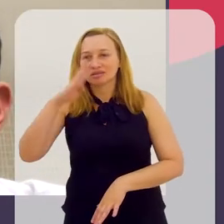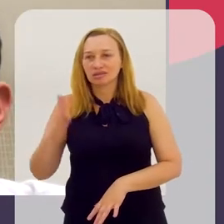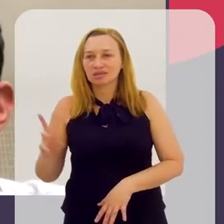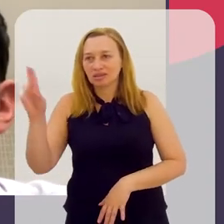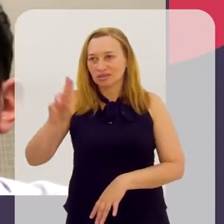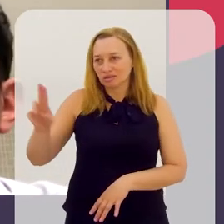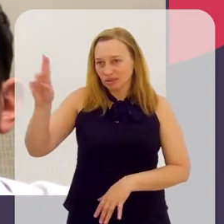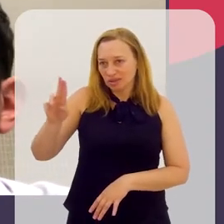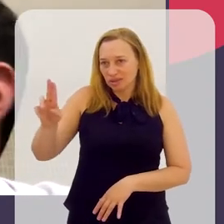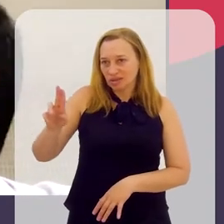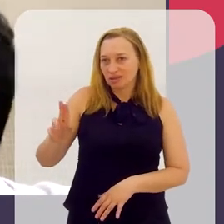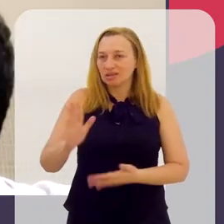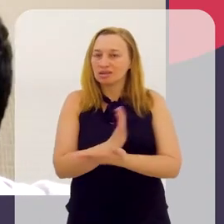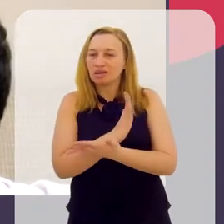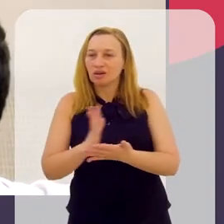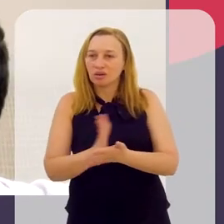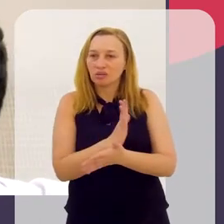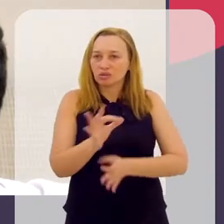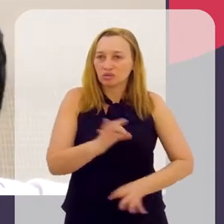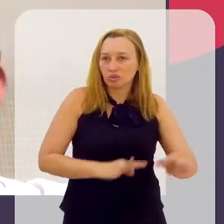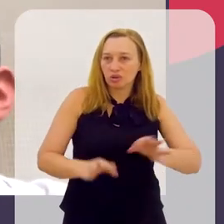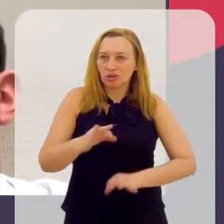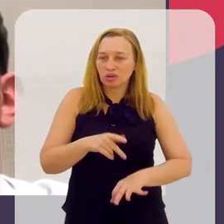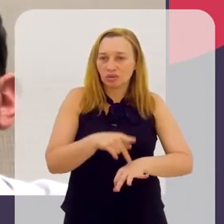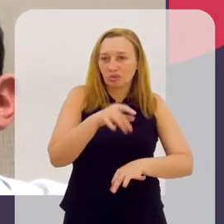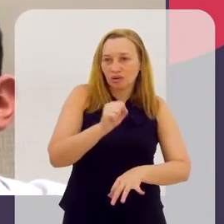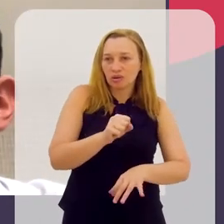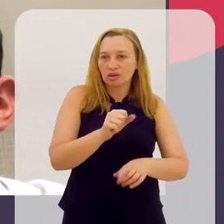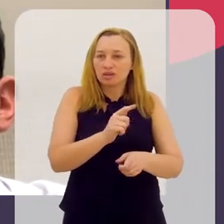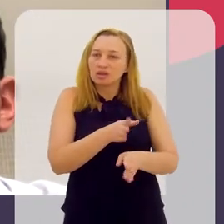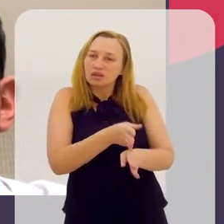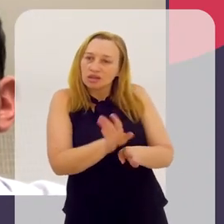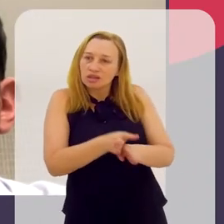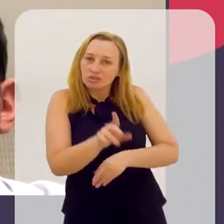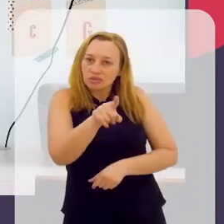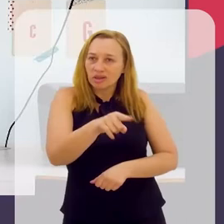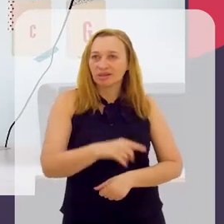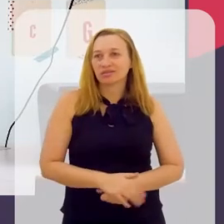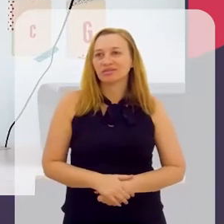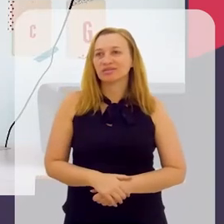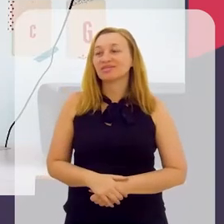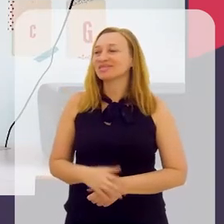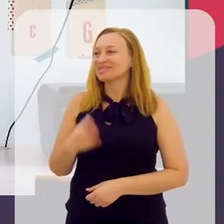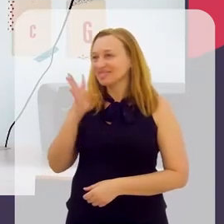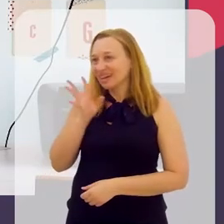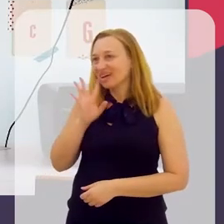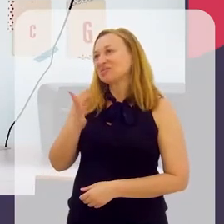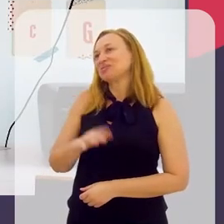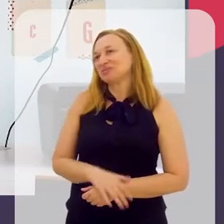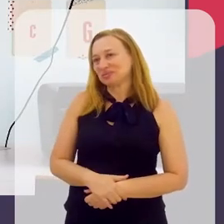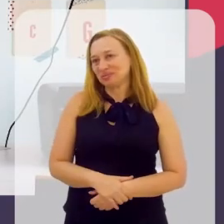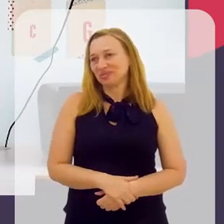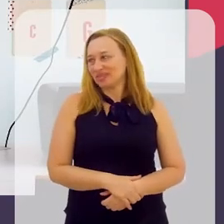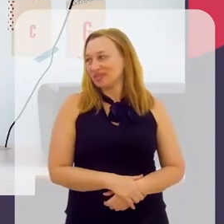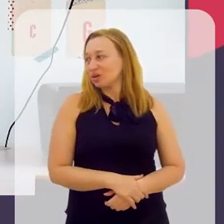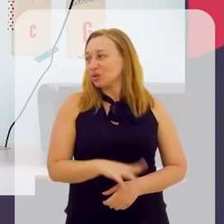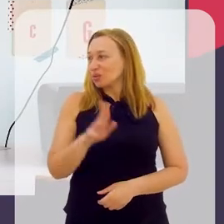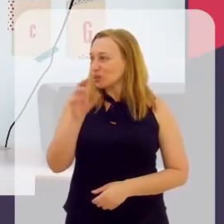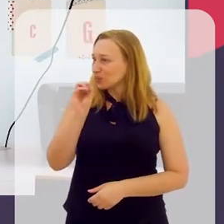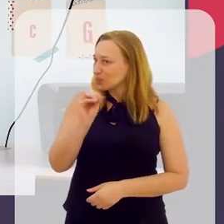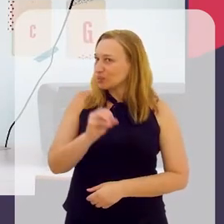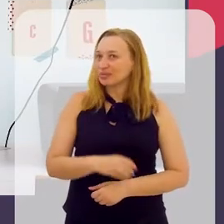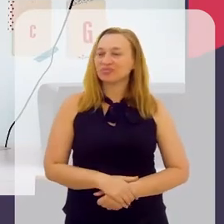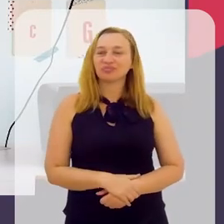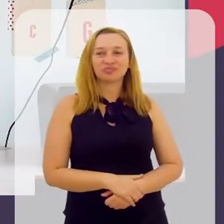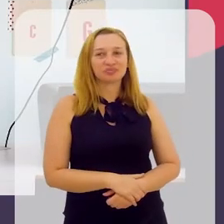me credenciando em alguns programas de pós-graduação e orientando alunos por lá. Muito legal. E, Hugo,